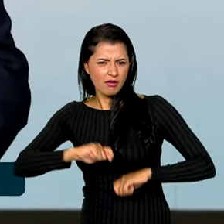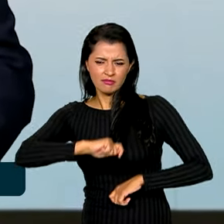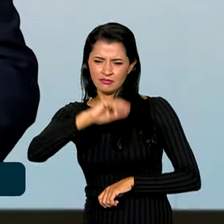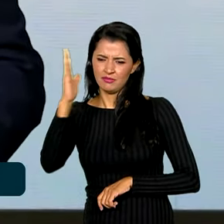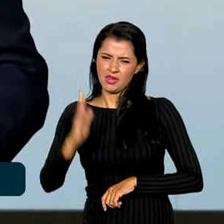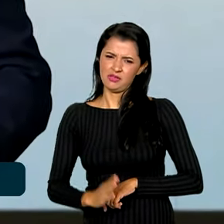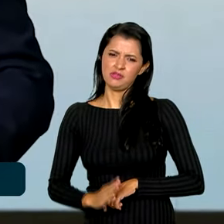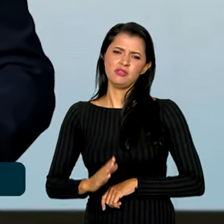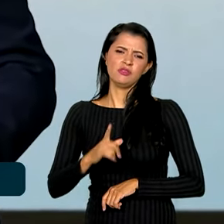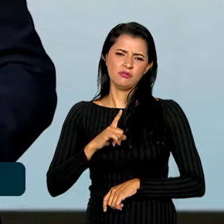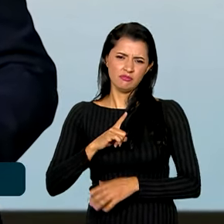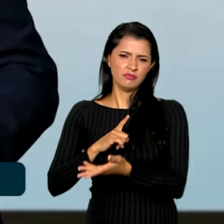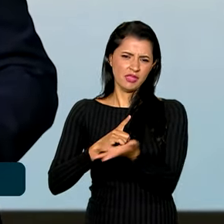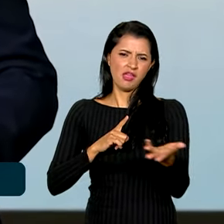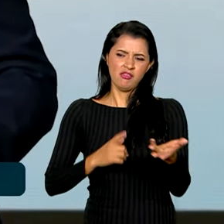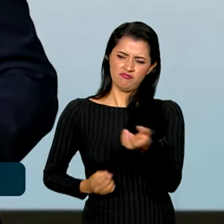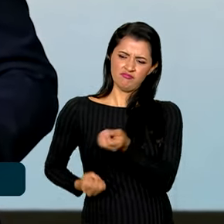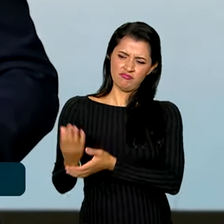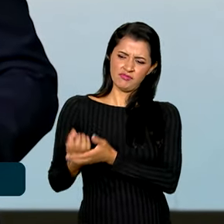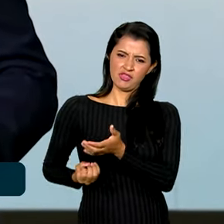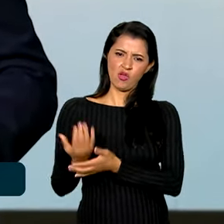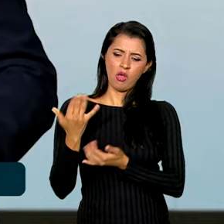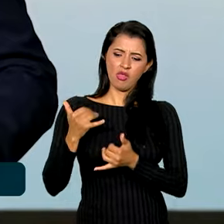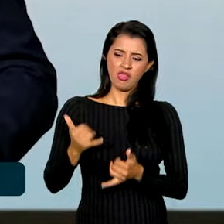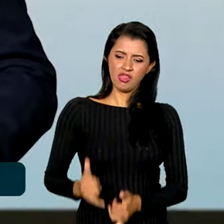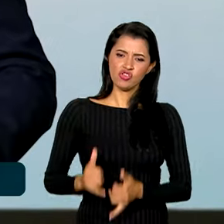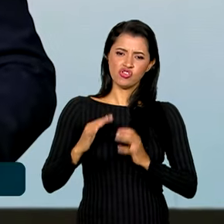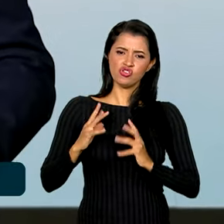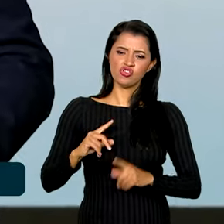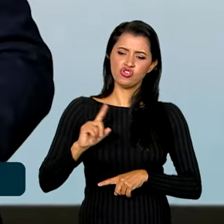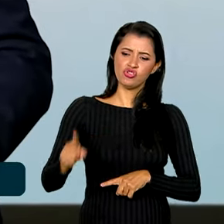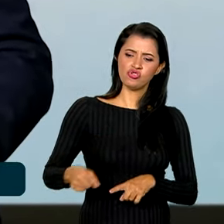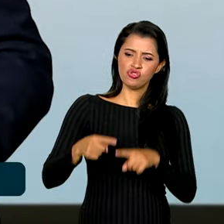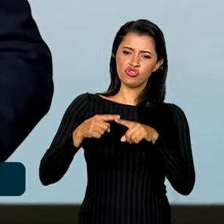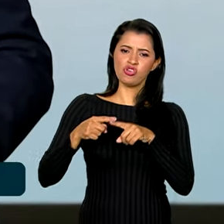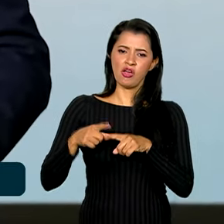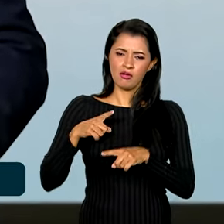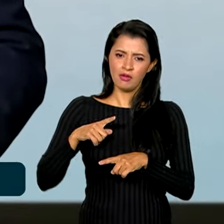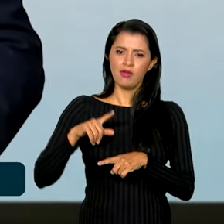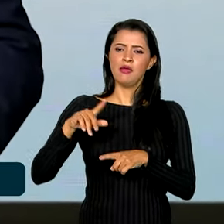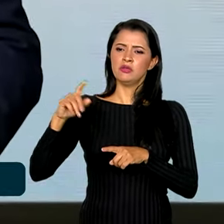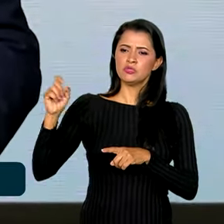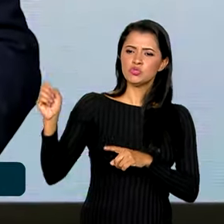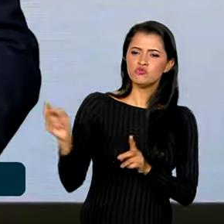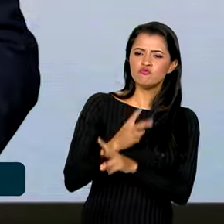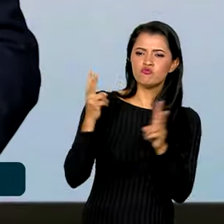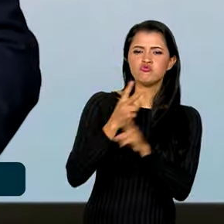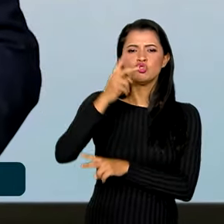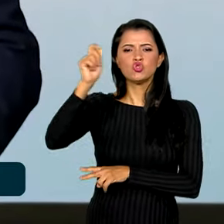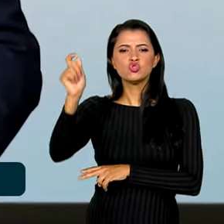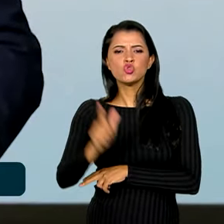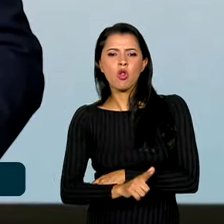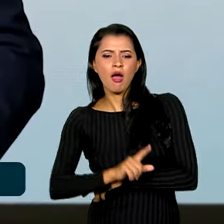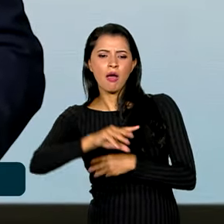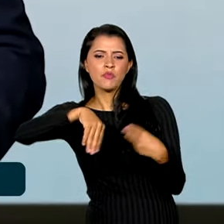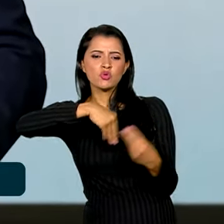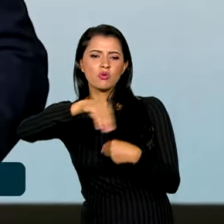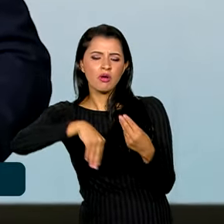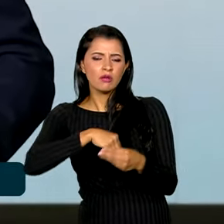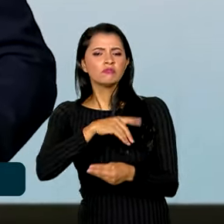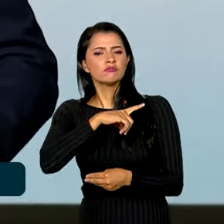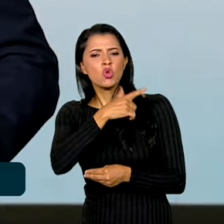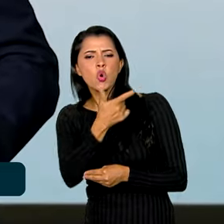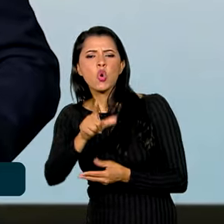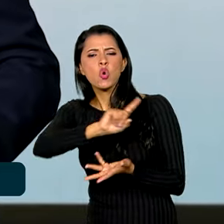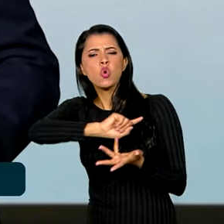Brasil de geração de energia limpa, eólico, solar, híbrido e